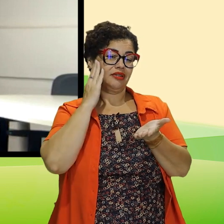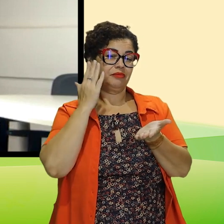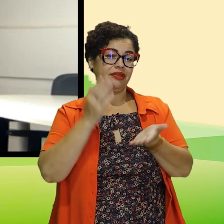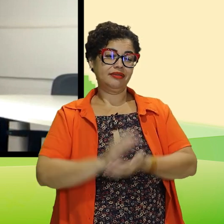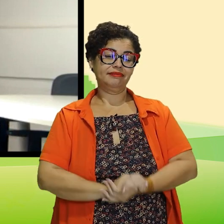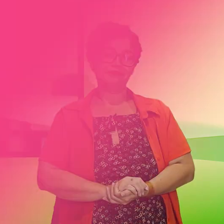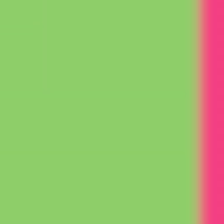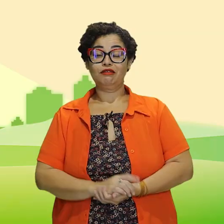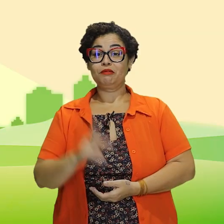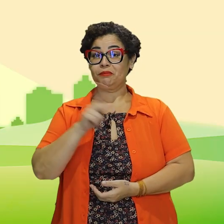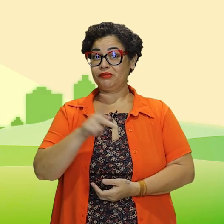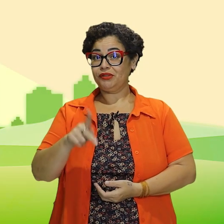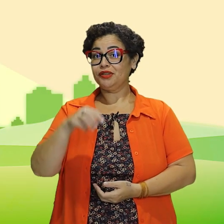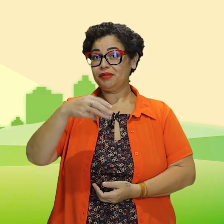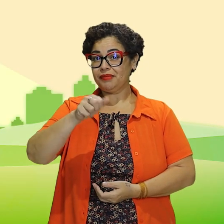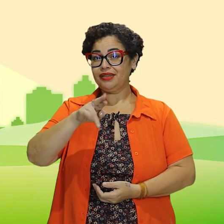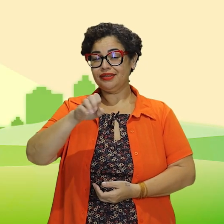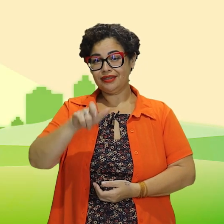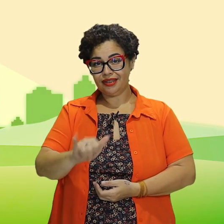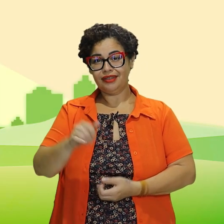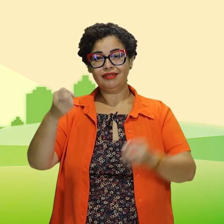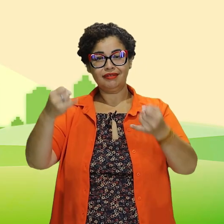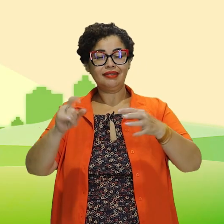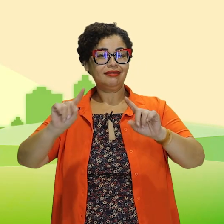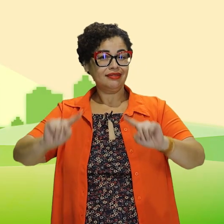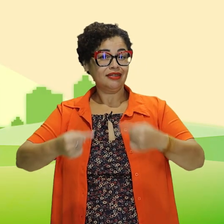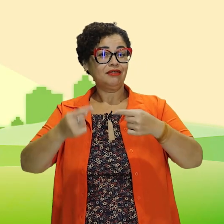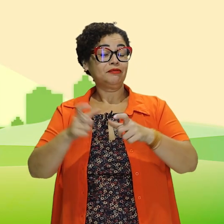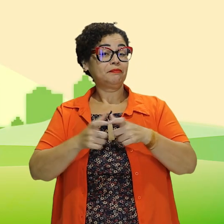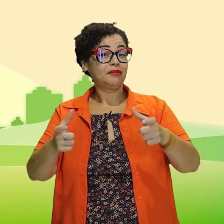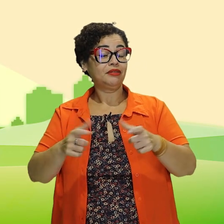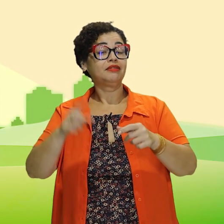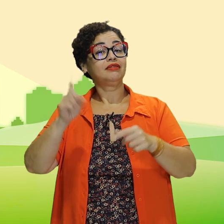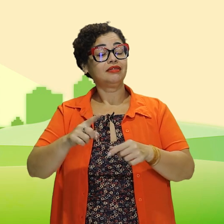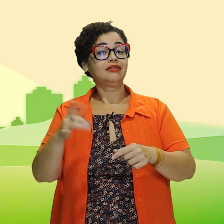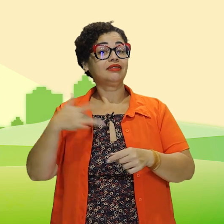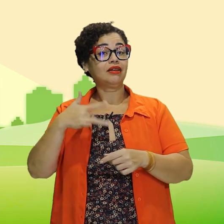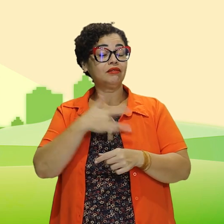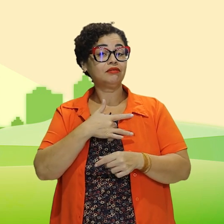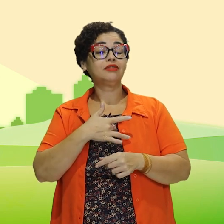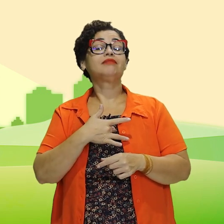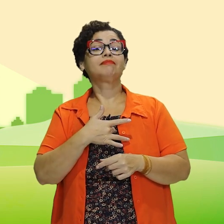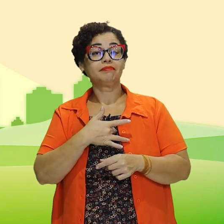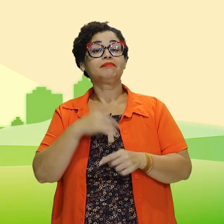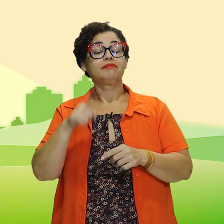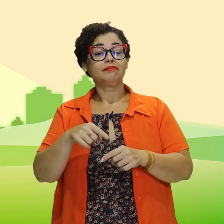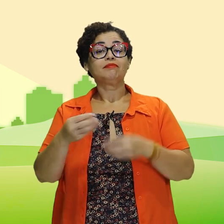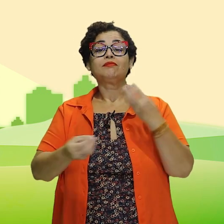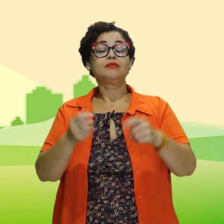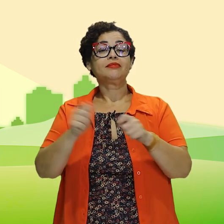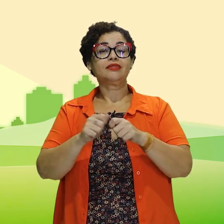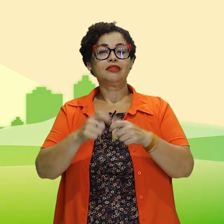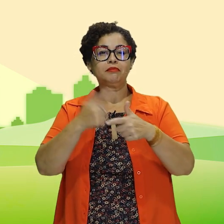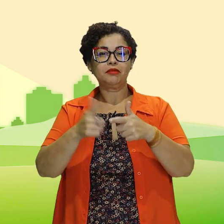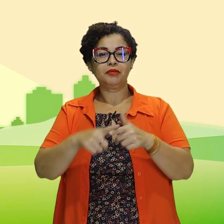verba, que é a verba de todos nós. Segundo a professora Marisley, um dos maiores desafios emergenciais de saúde é